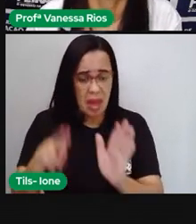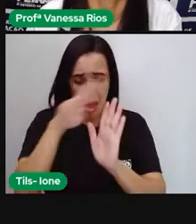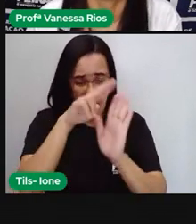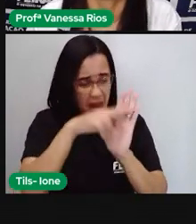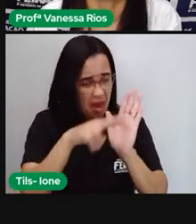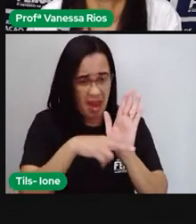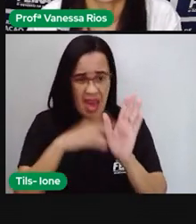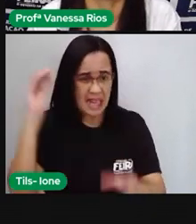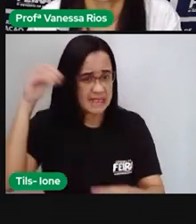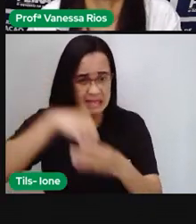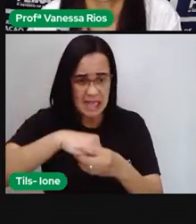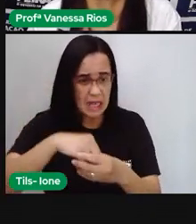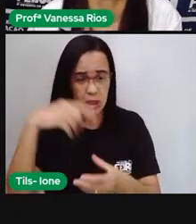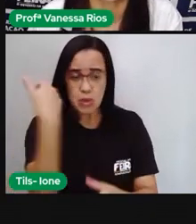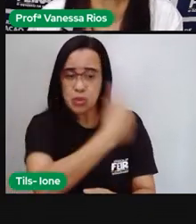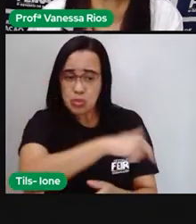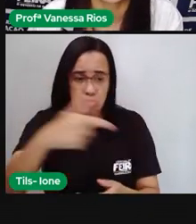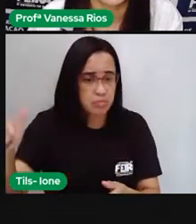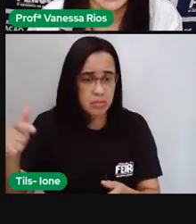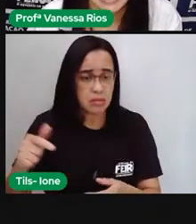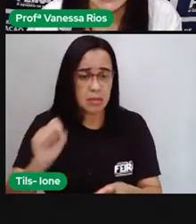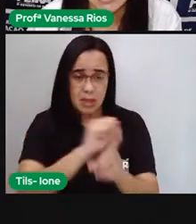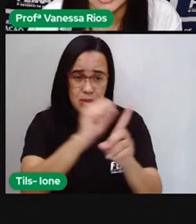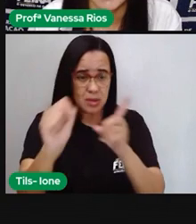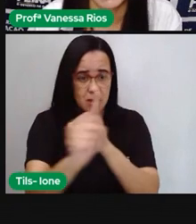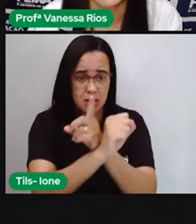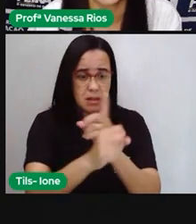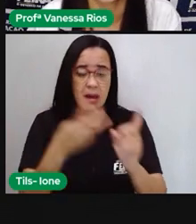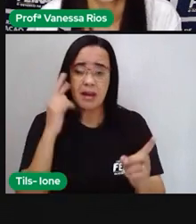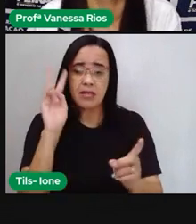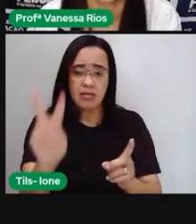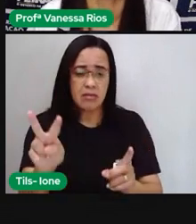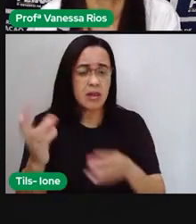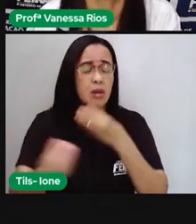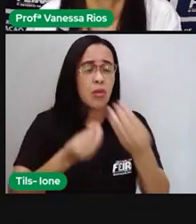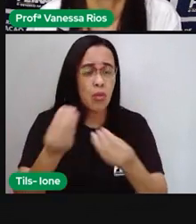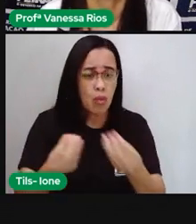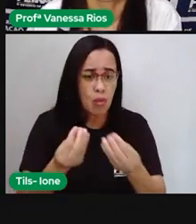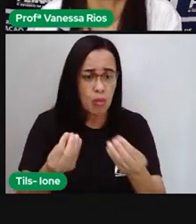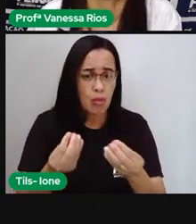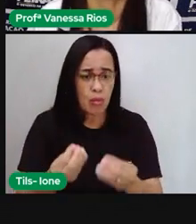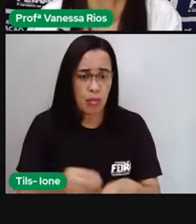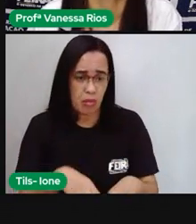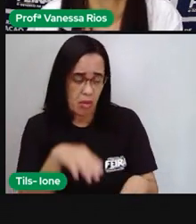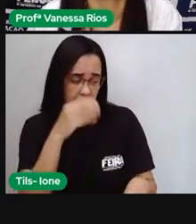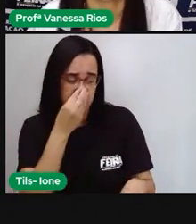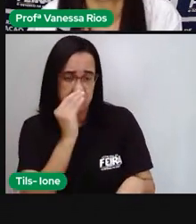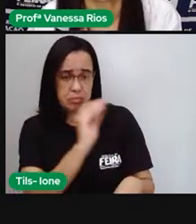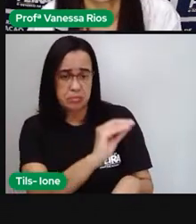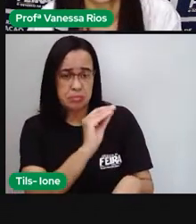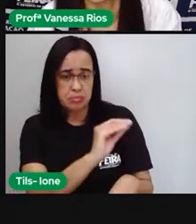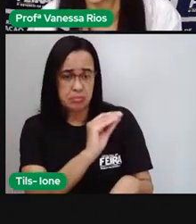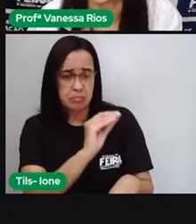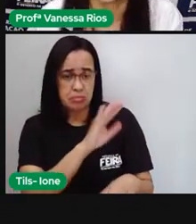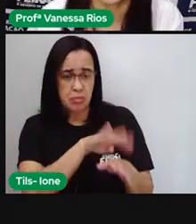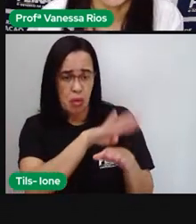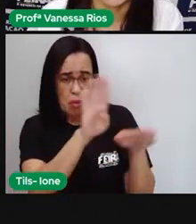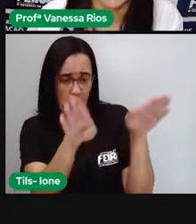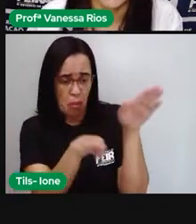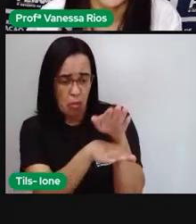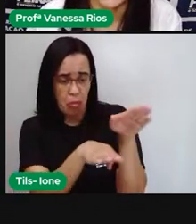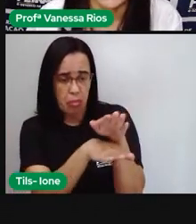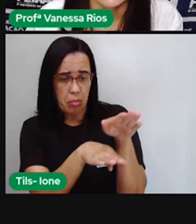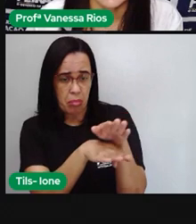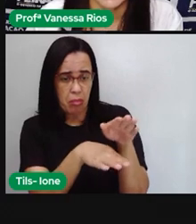Por serem aí observados, olhados pela sociedade como alguém inferior ou de menos